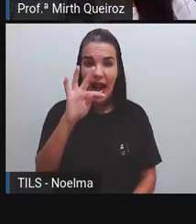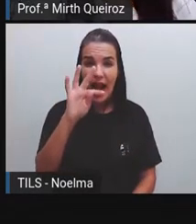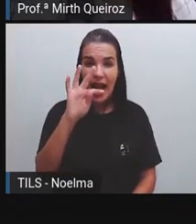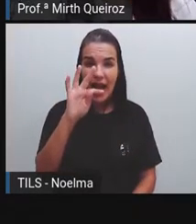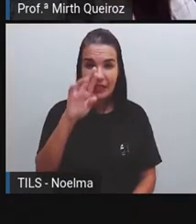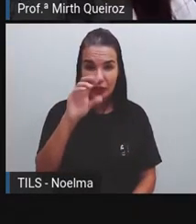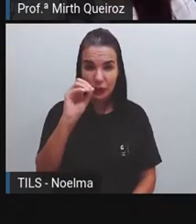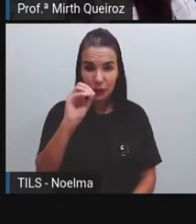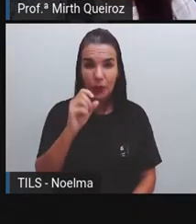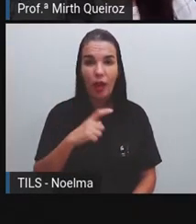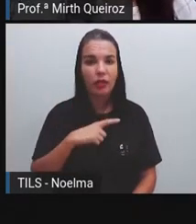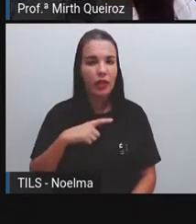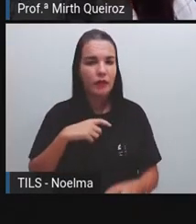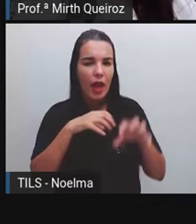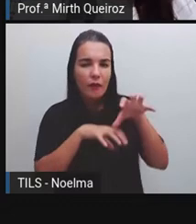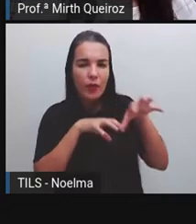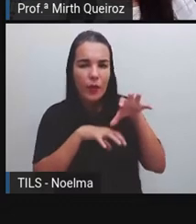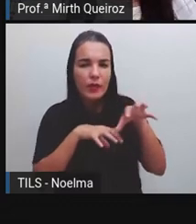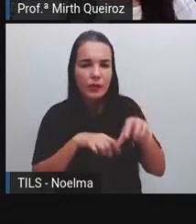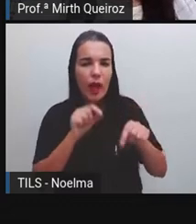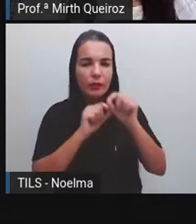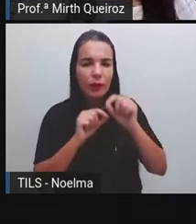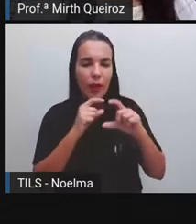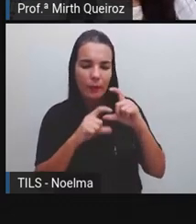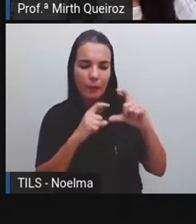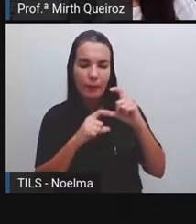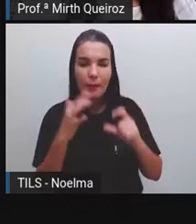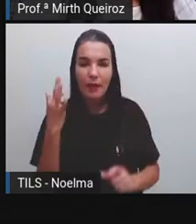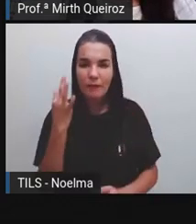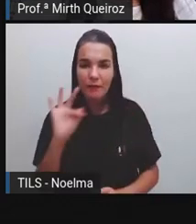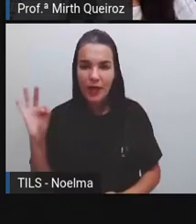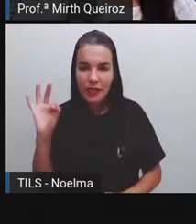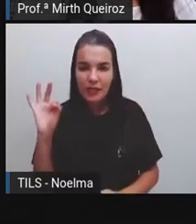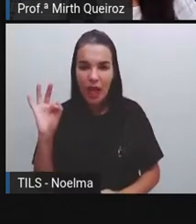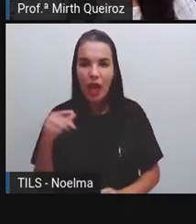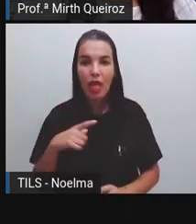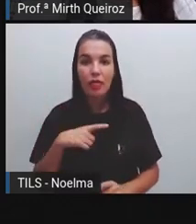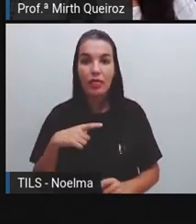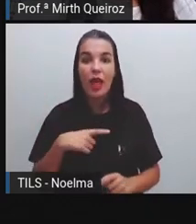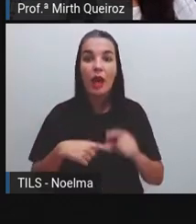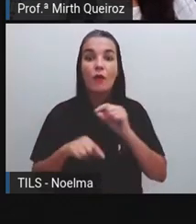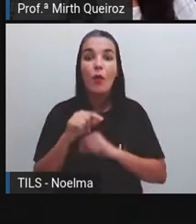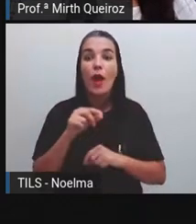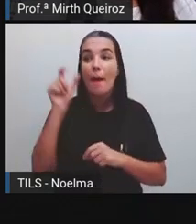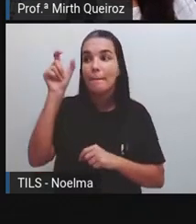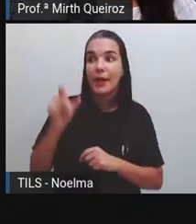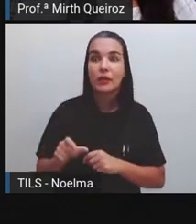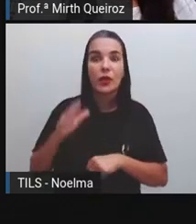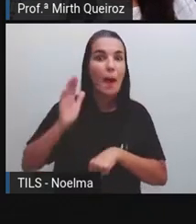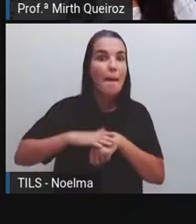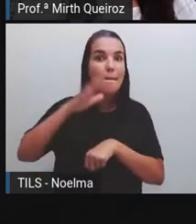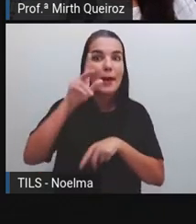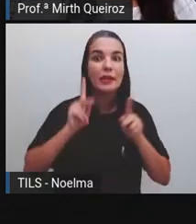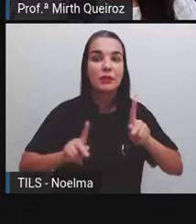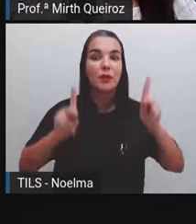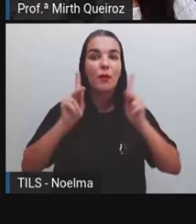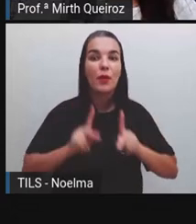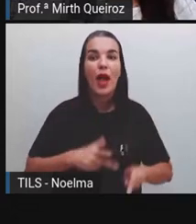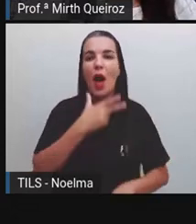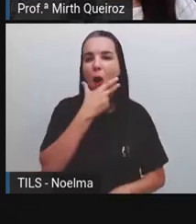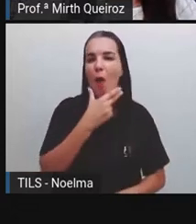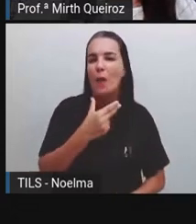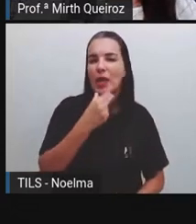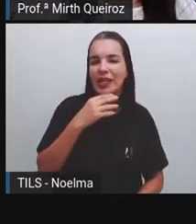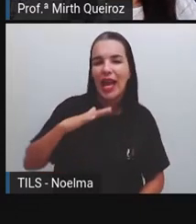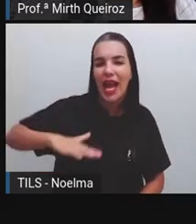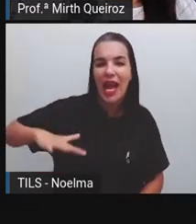quadrinhos francesa, né? Lassemãe, Suzete, teve como personagem mais popular o garoto chiquinho aí